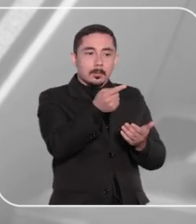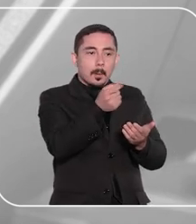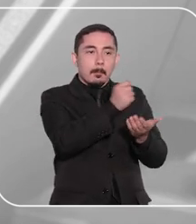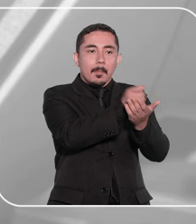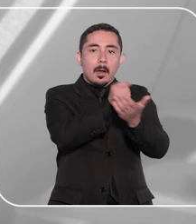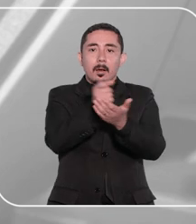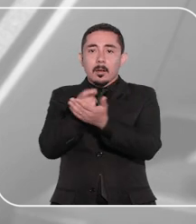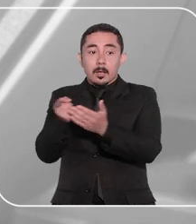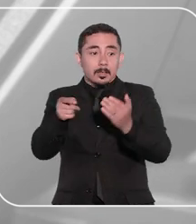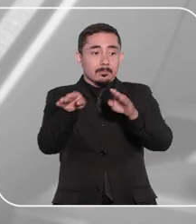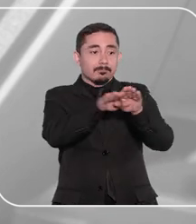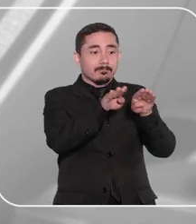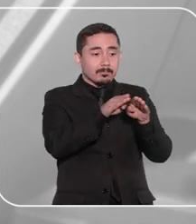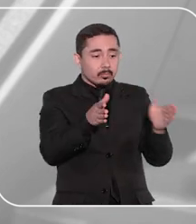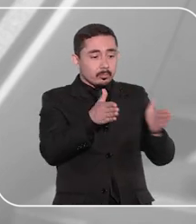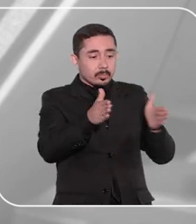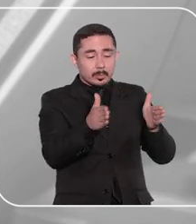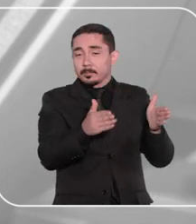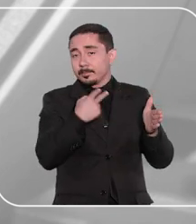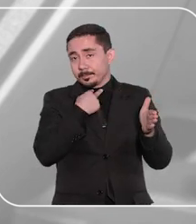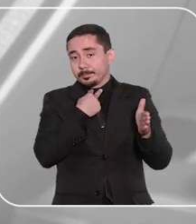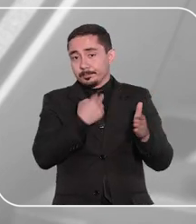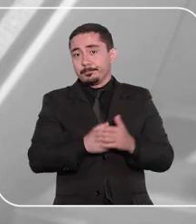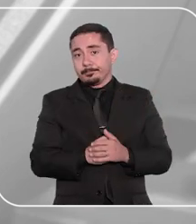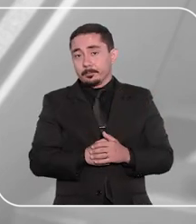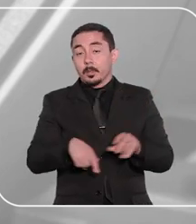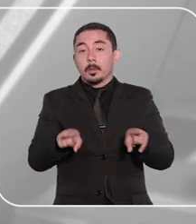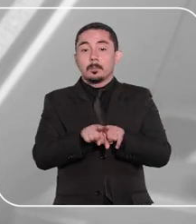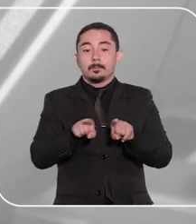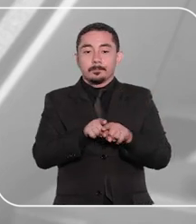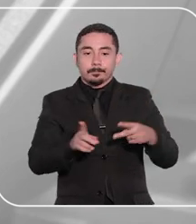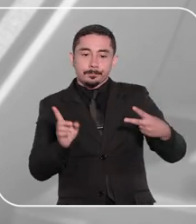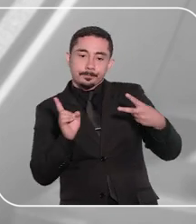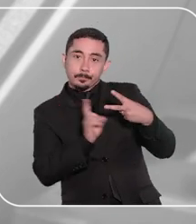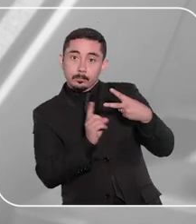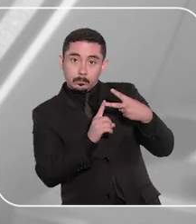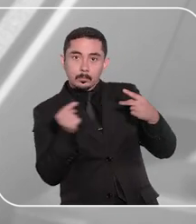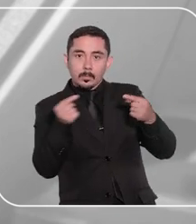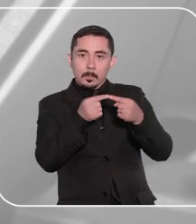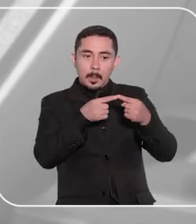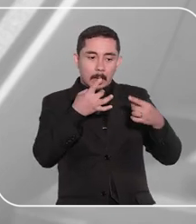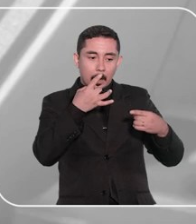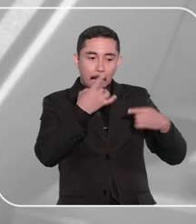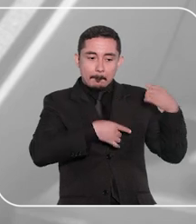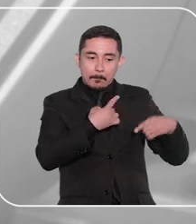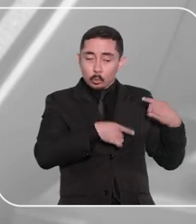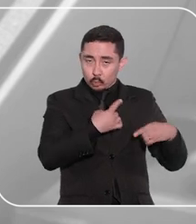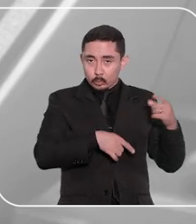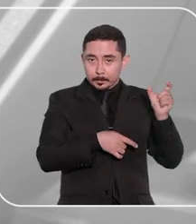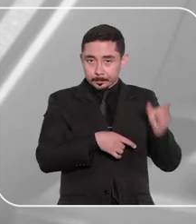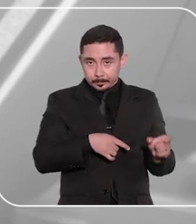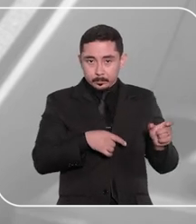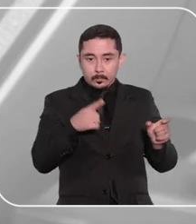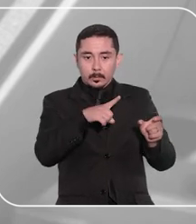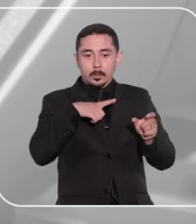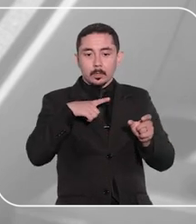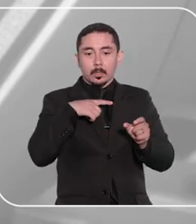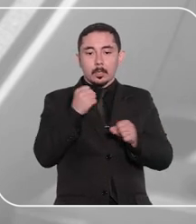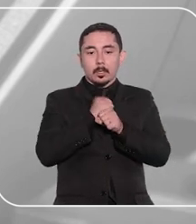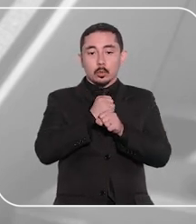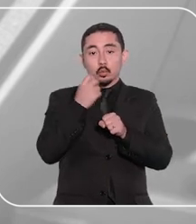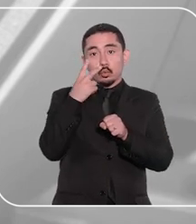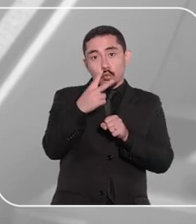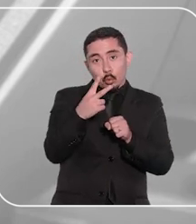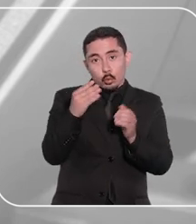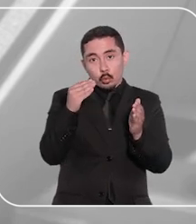não podiam ser pagas no mesmo exercício financeiro. Já no segundo caso, houve a condenação de um político a dois anos e oito